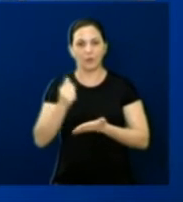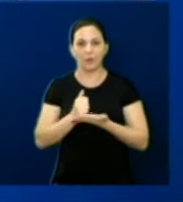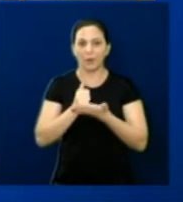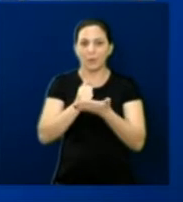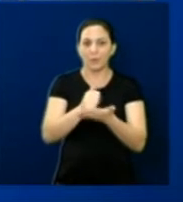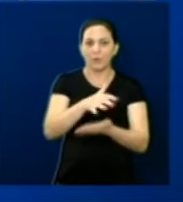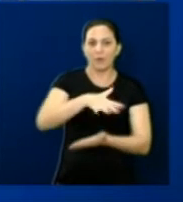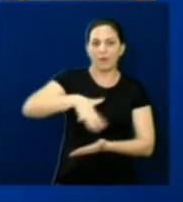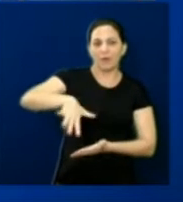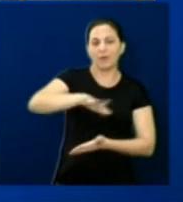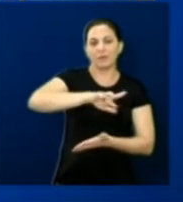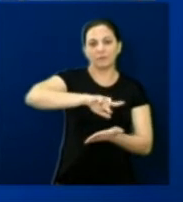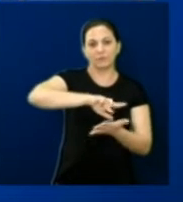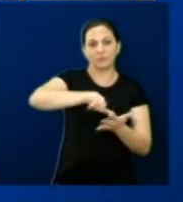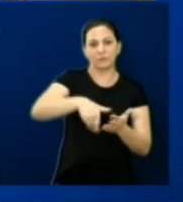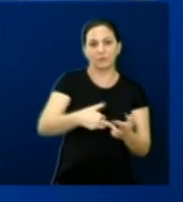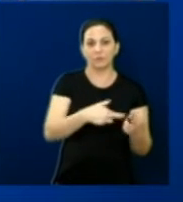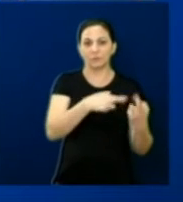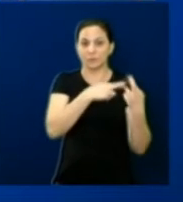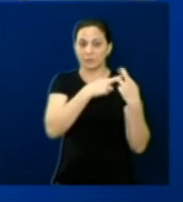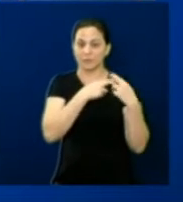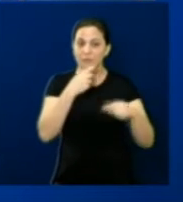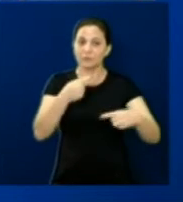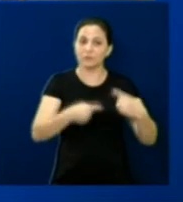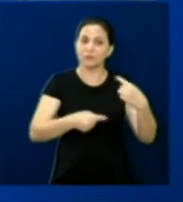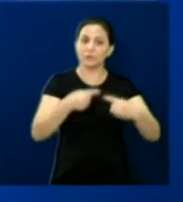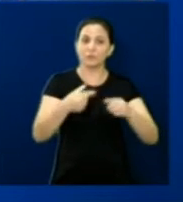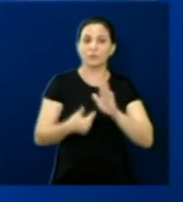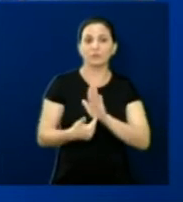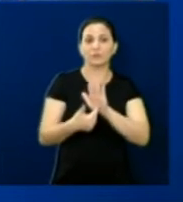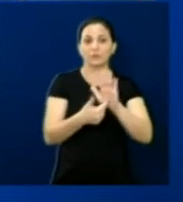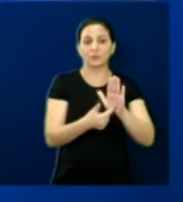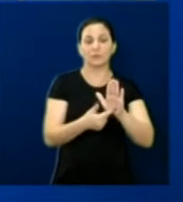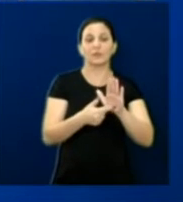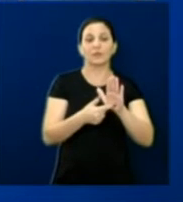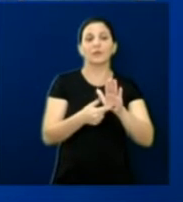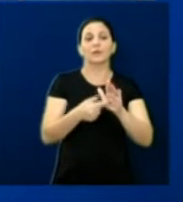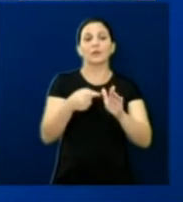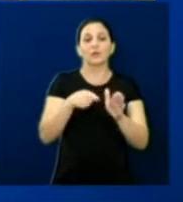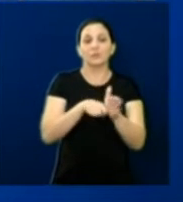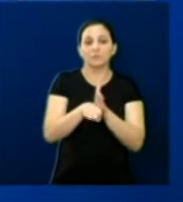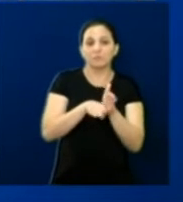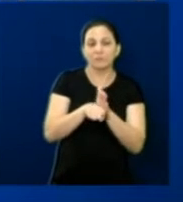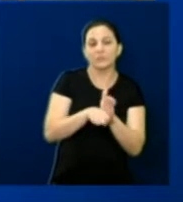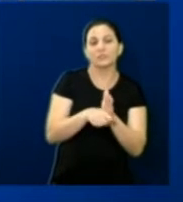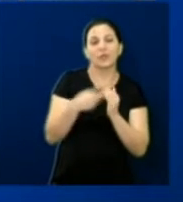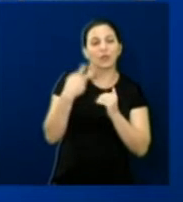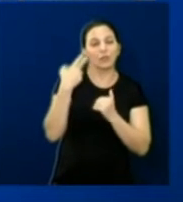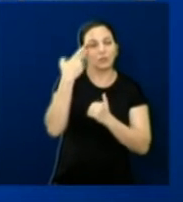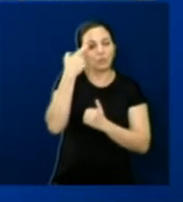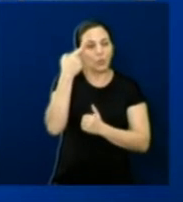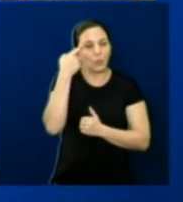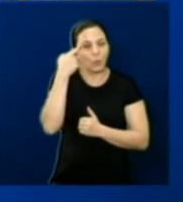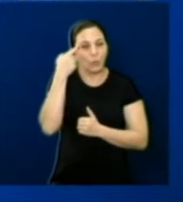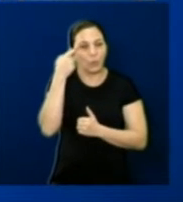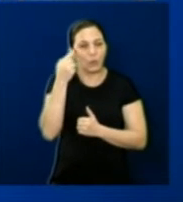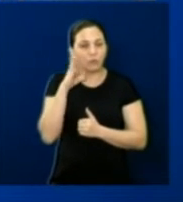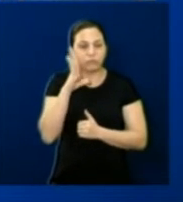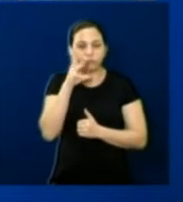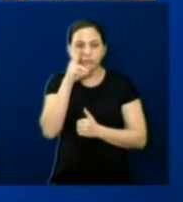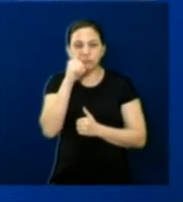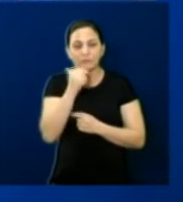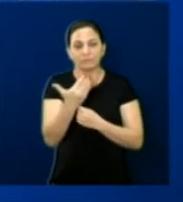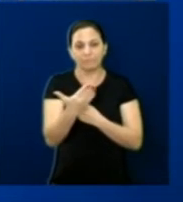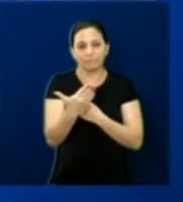todos os setores competentes. Entre as questões discutidas, ressaltei a grande procura por cirurgias de catarata e a demora no atendimento, o